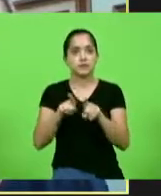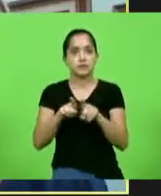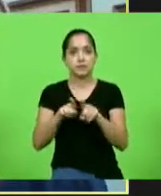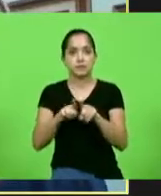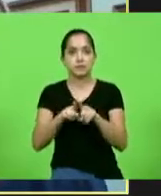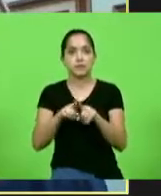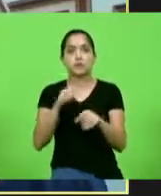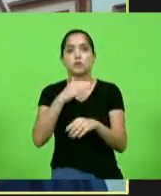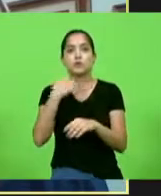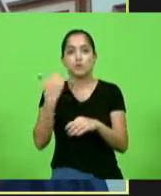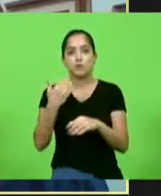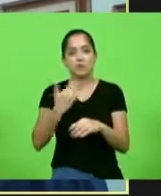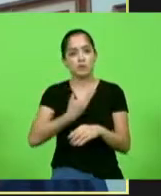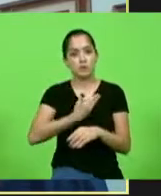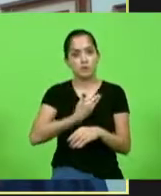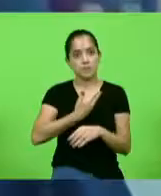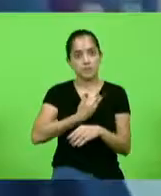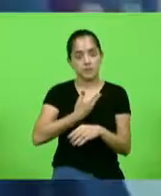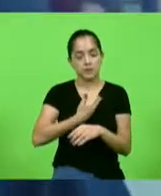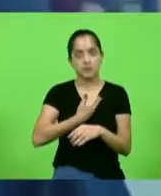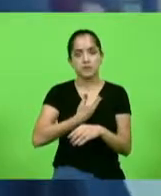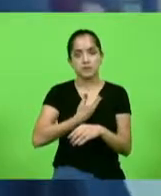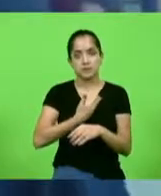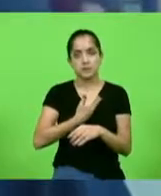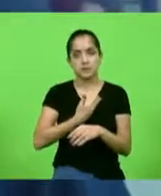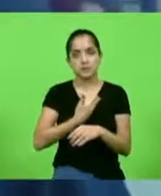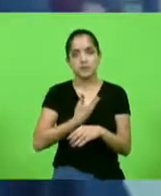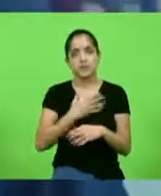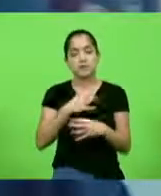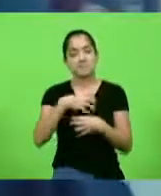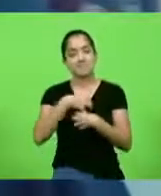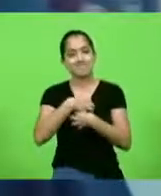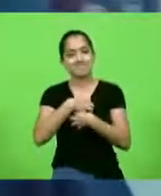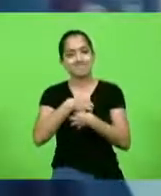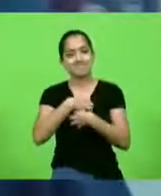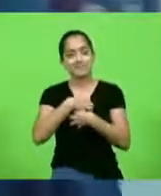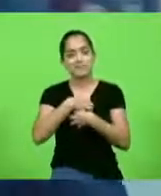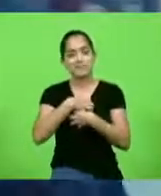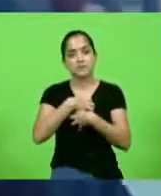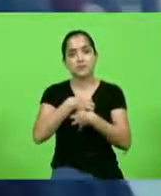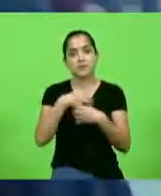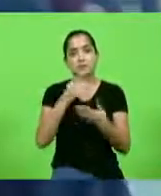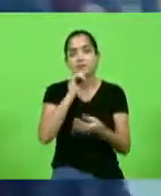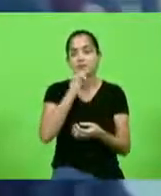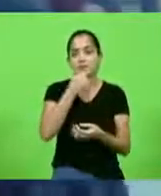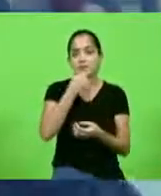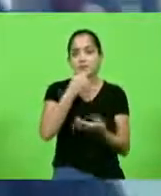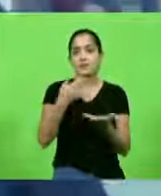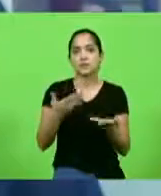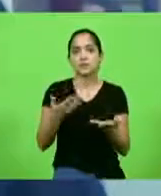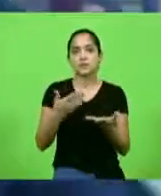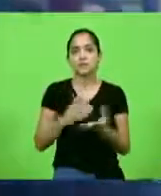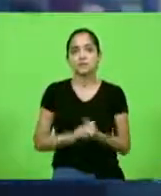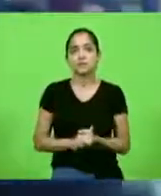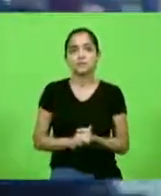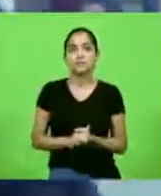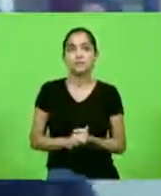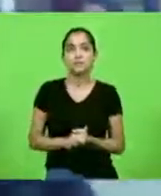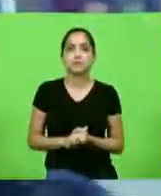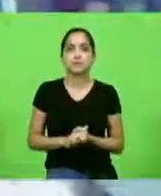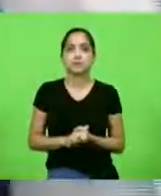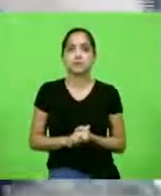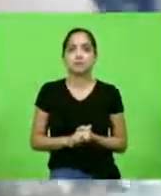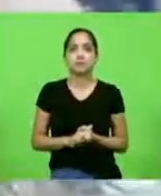quando mora um companheiro, a gente também fica triste, seja de onde for, a pessoa que for.